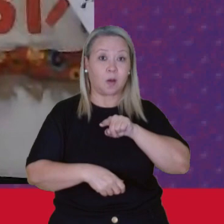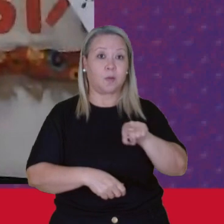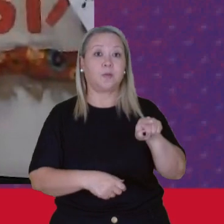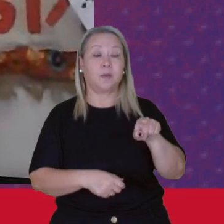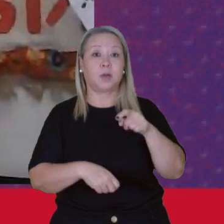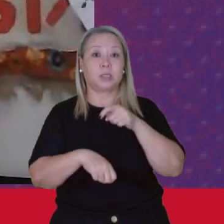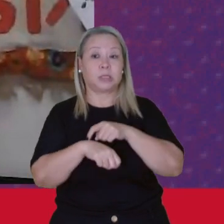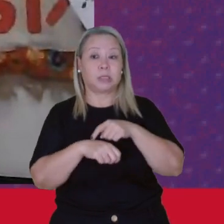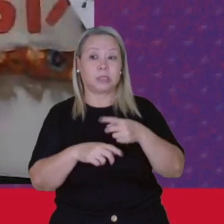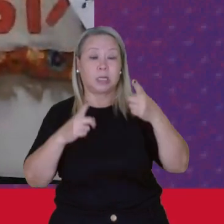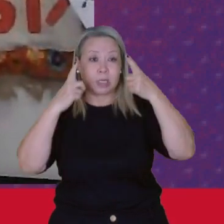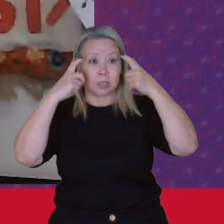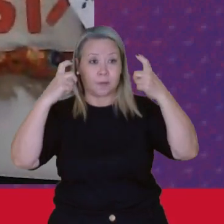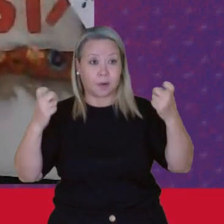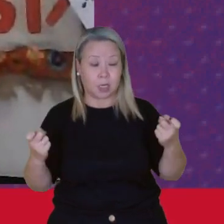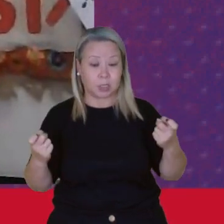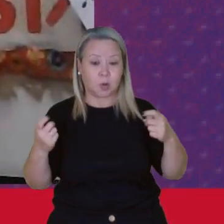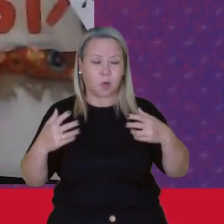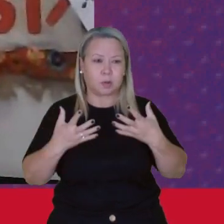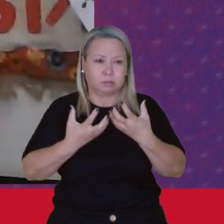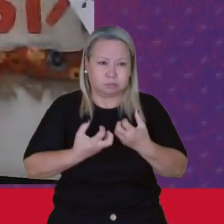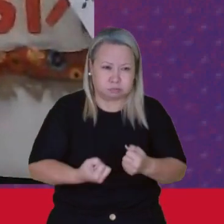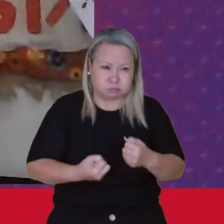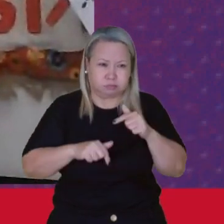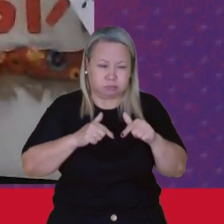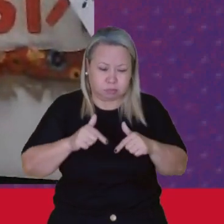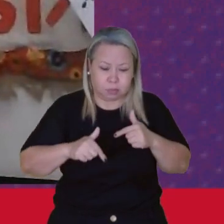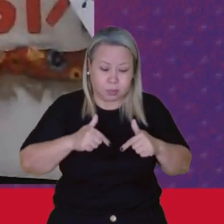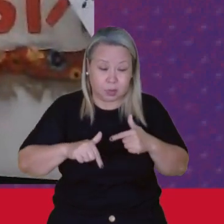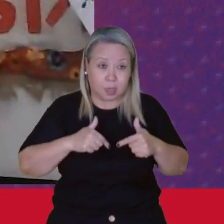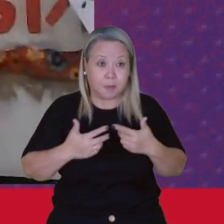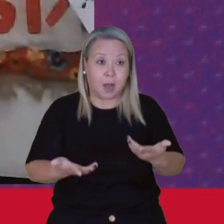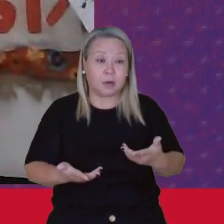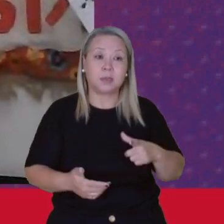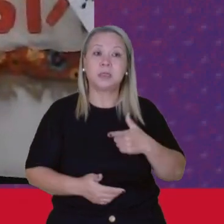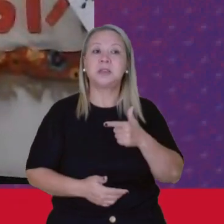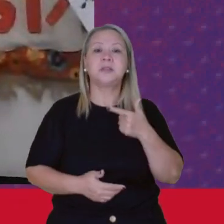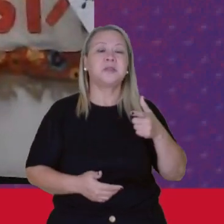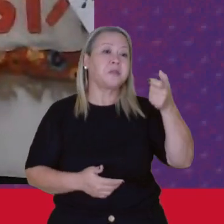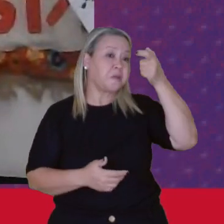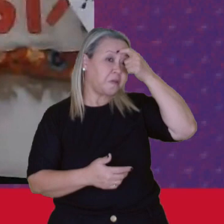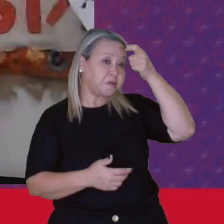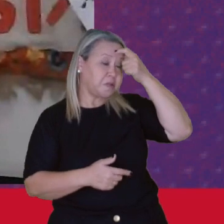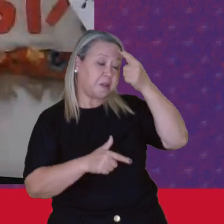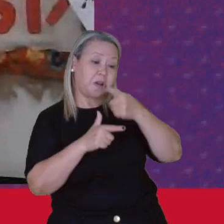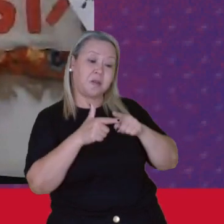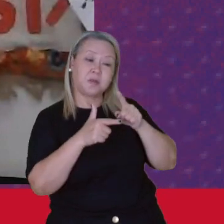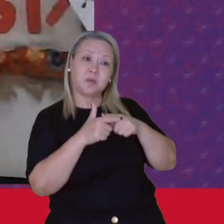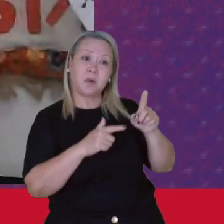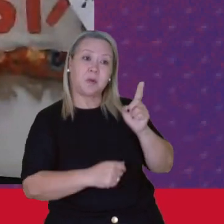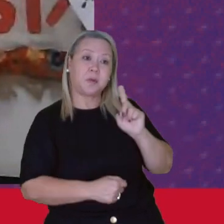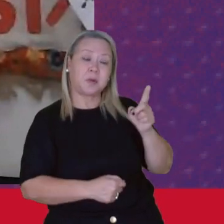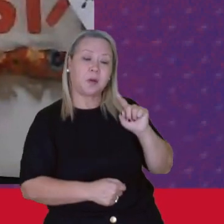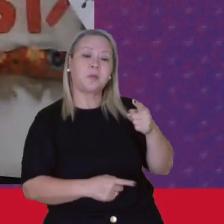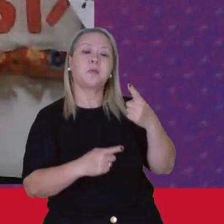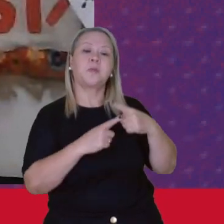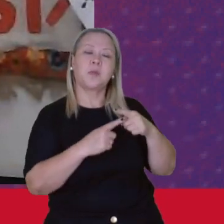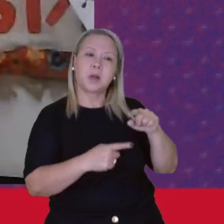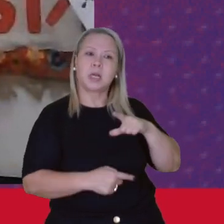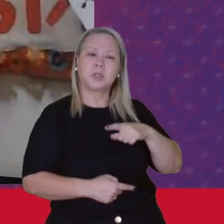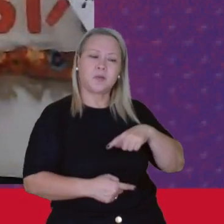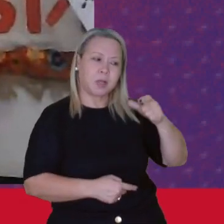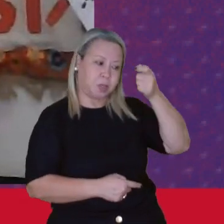tempo Tanto da violência Quanto da sobrecarga Eu não diria Que houve Uma conscientização Dos problemas Porque se tivesse Tido uma